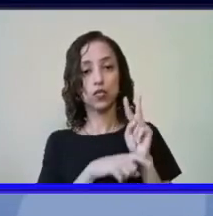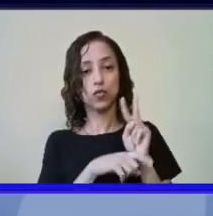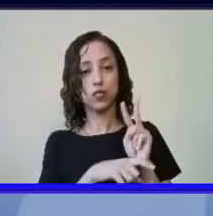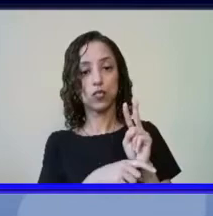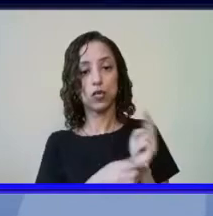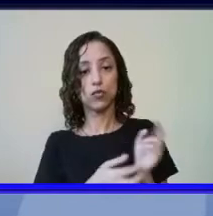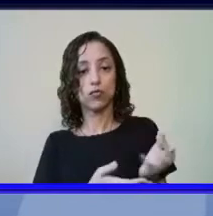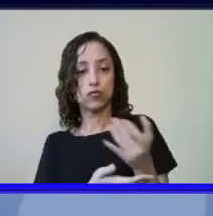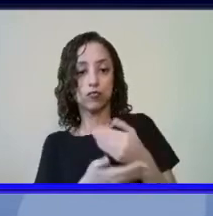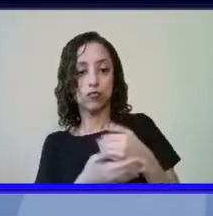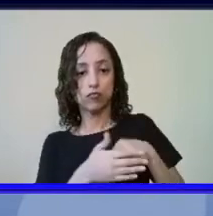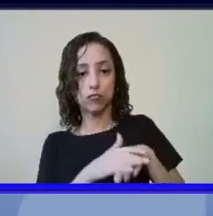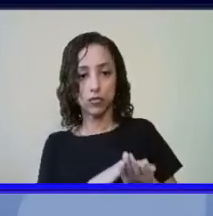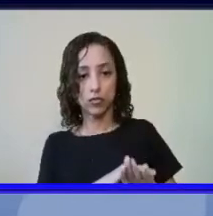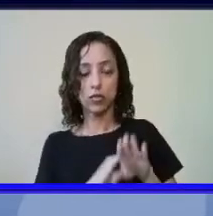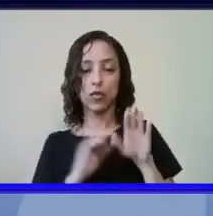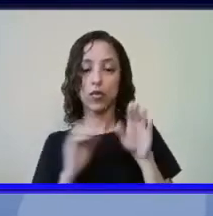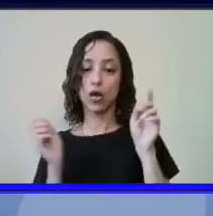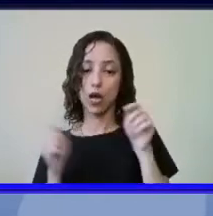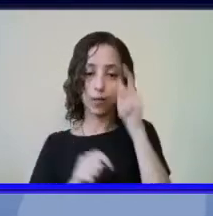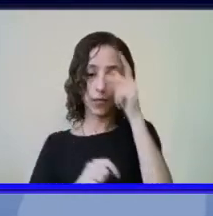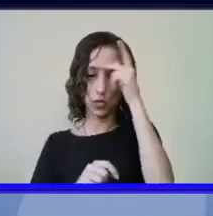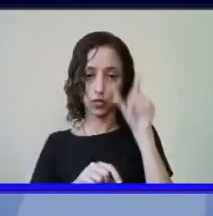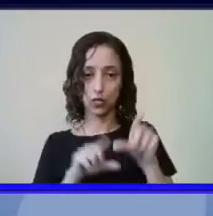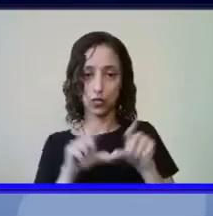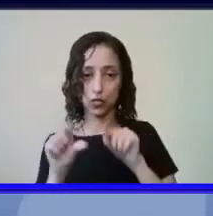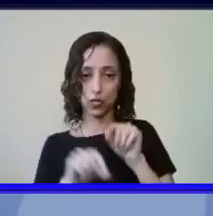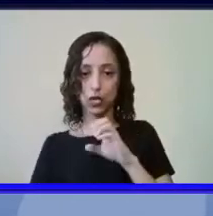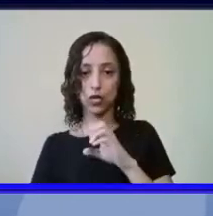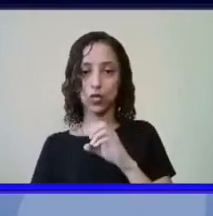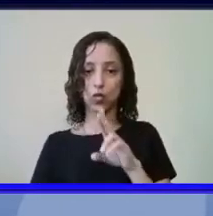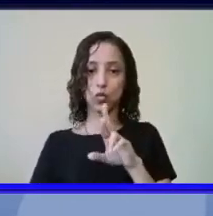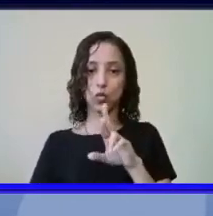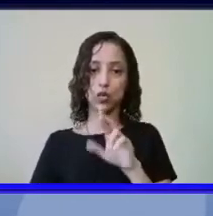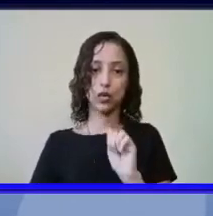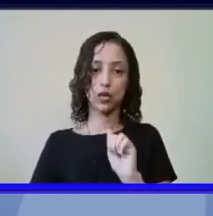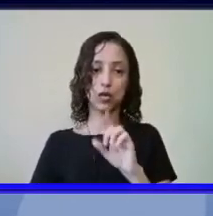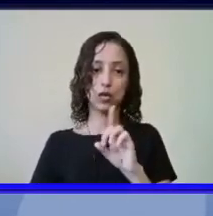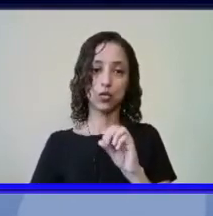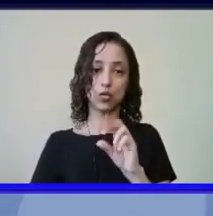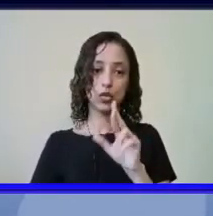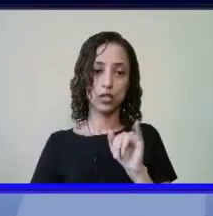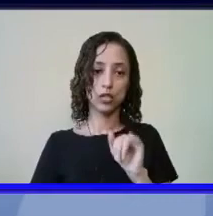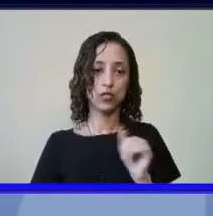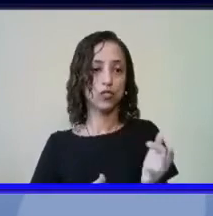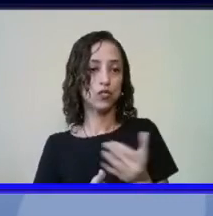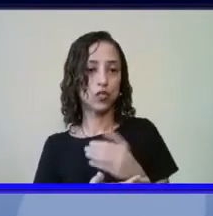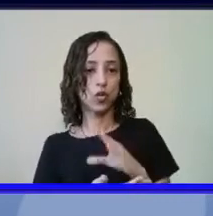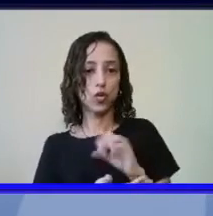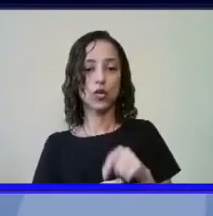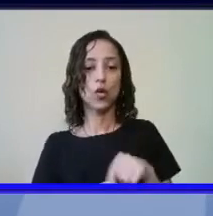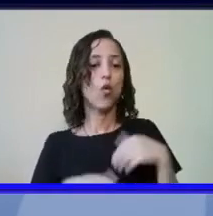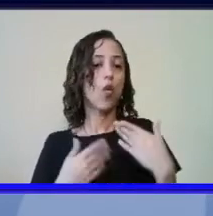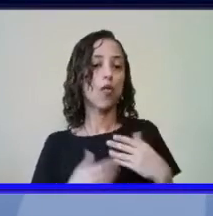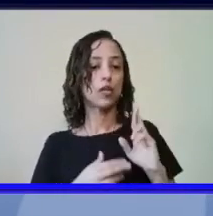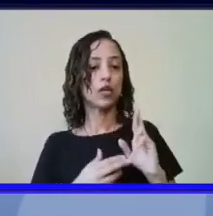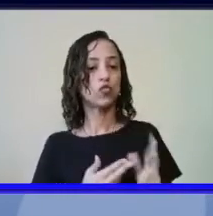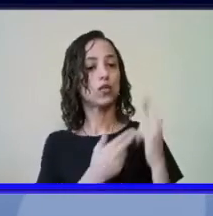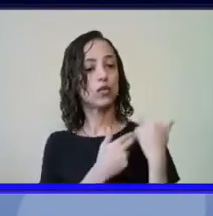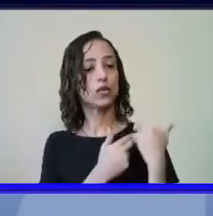seleção para fazer a curadoria das coleções sobre a sua responsabilidade